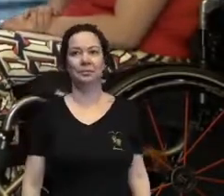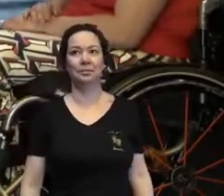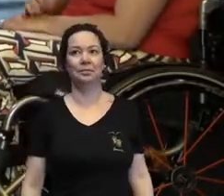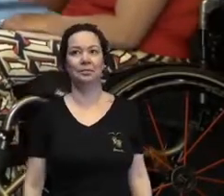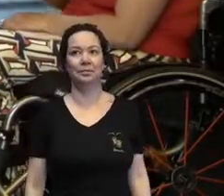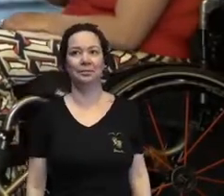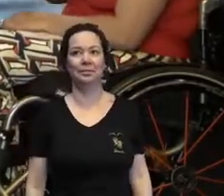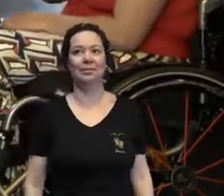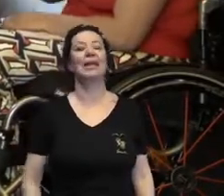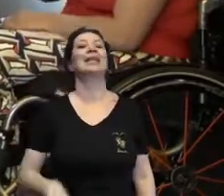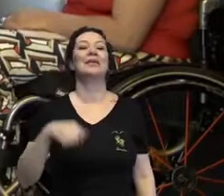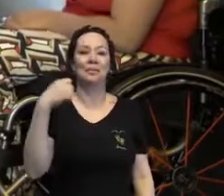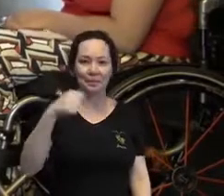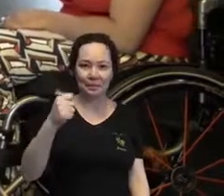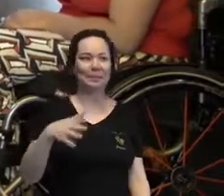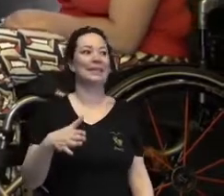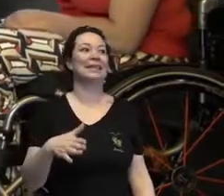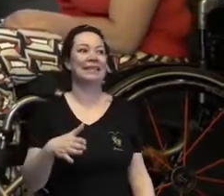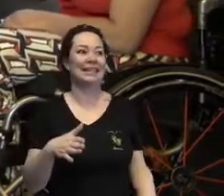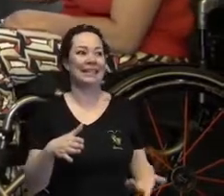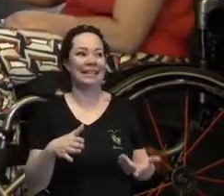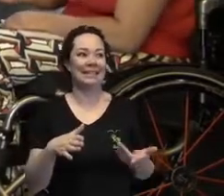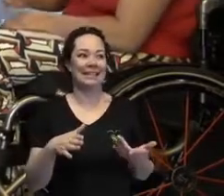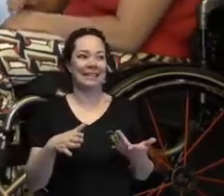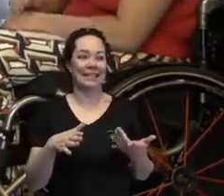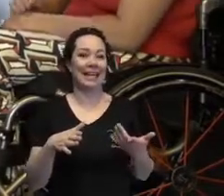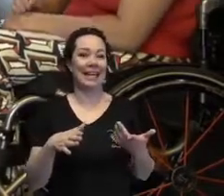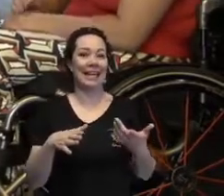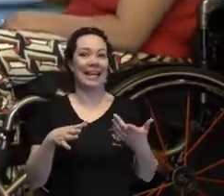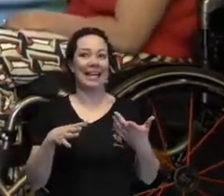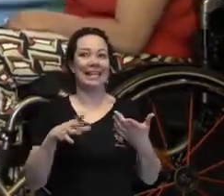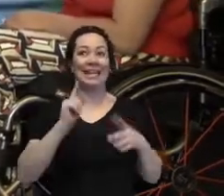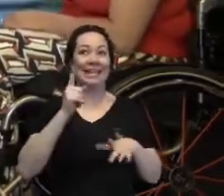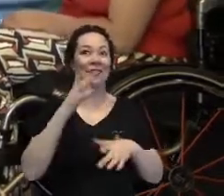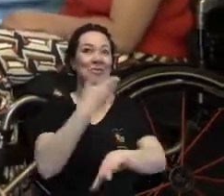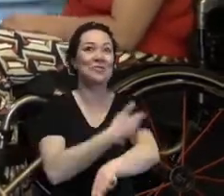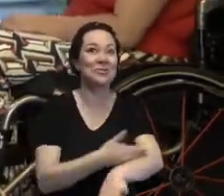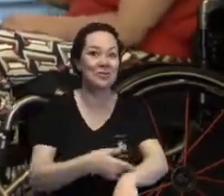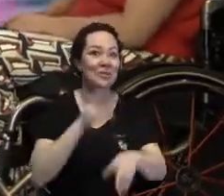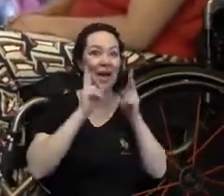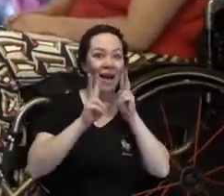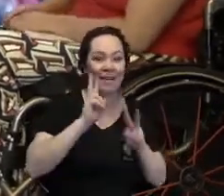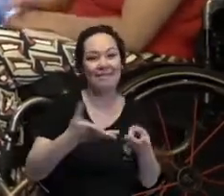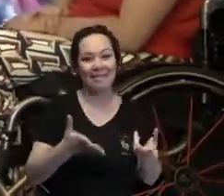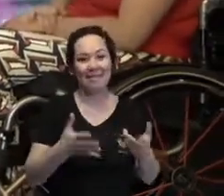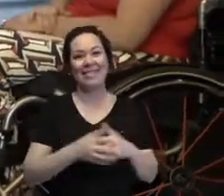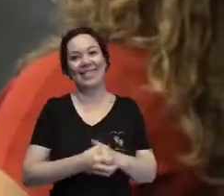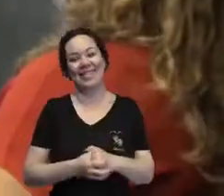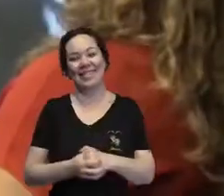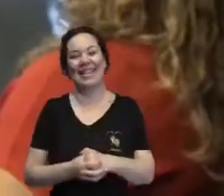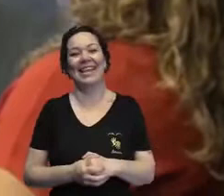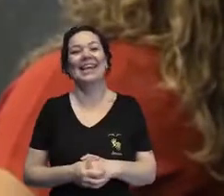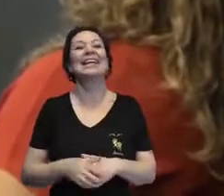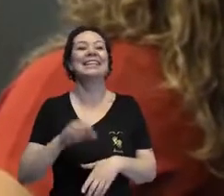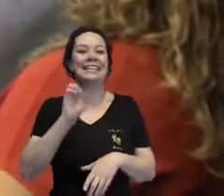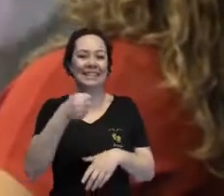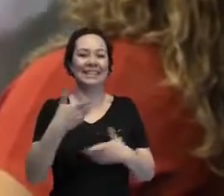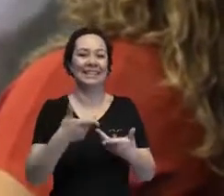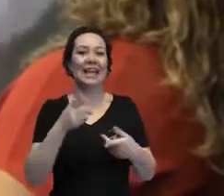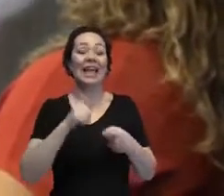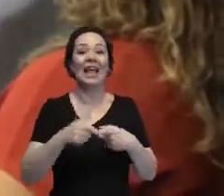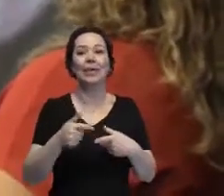Então, gente tem que desacostumar a não ver. Perfeito. E acostumar a ver, né, Mariana? E como essa ideia